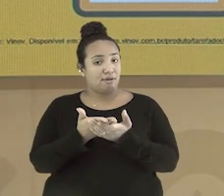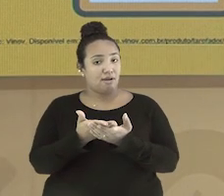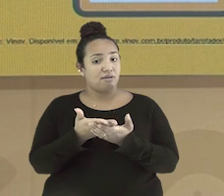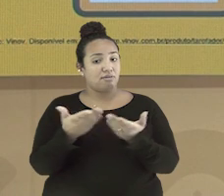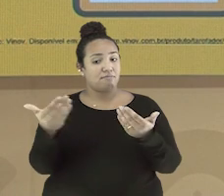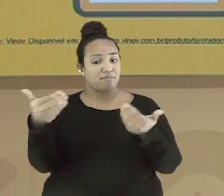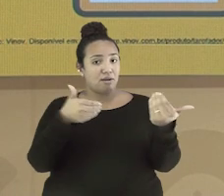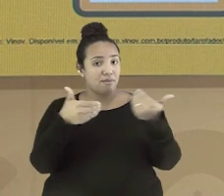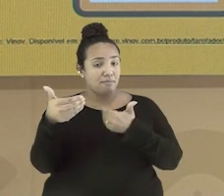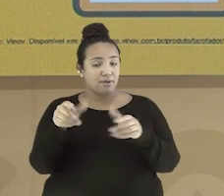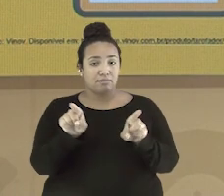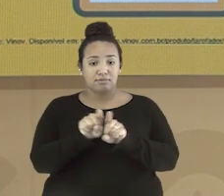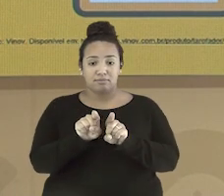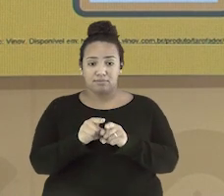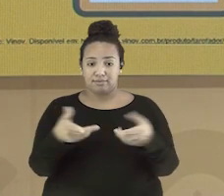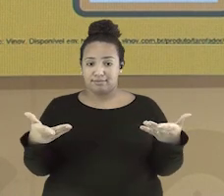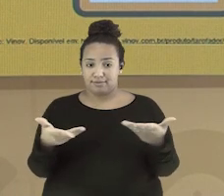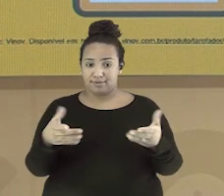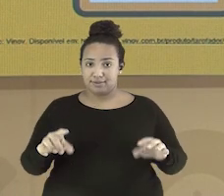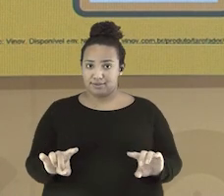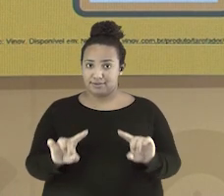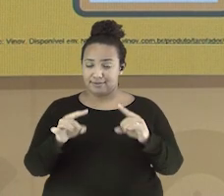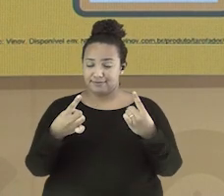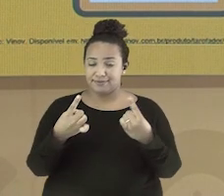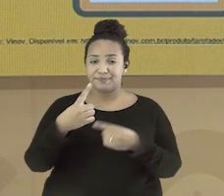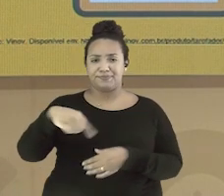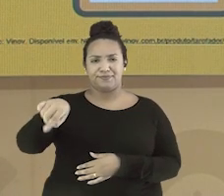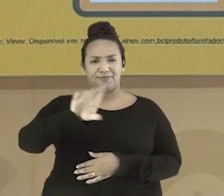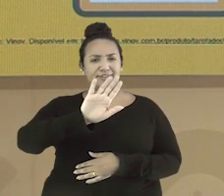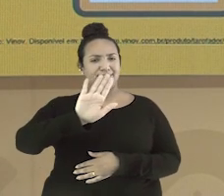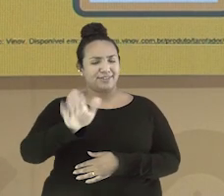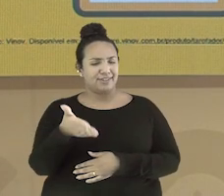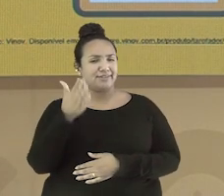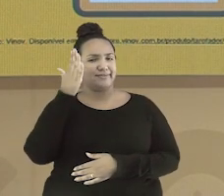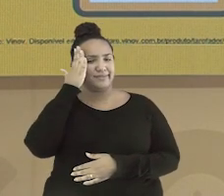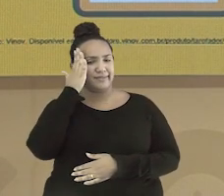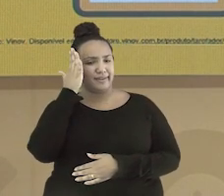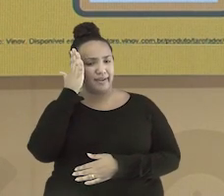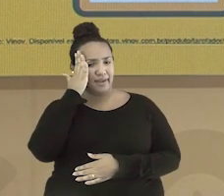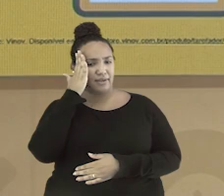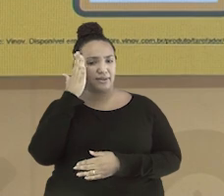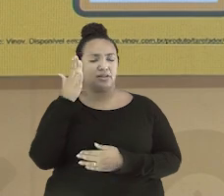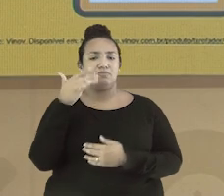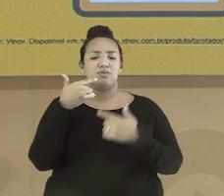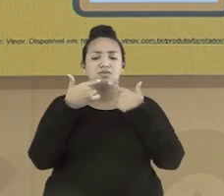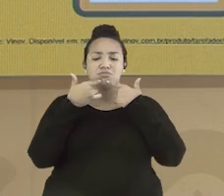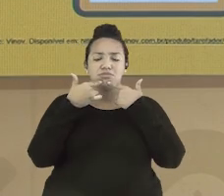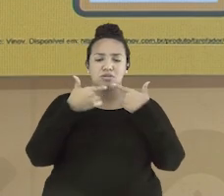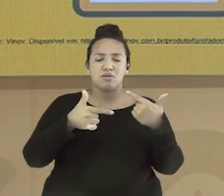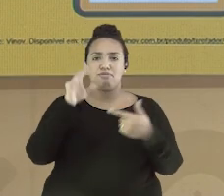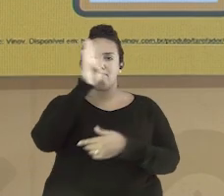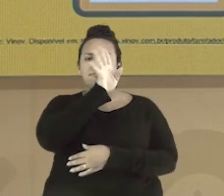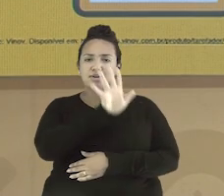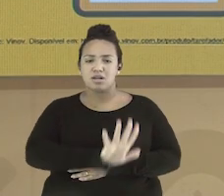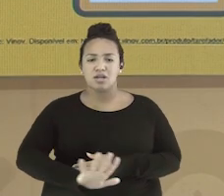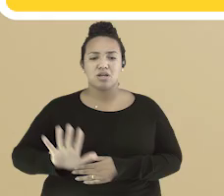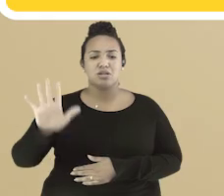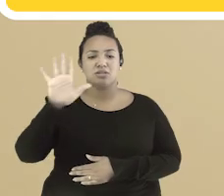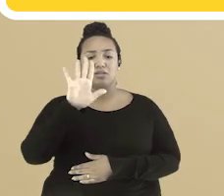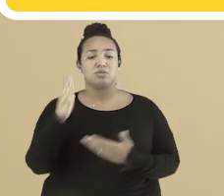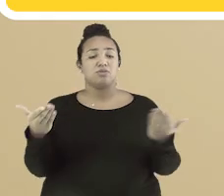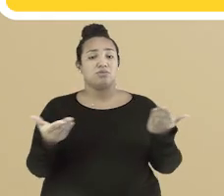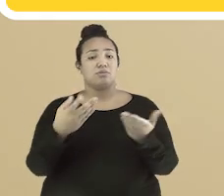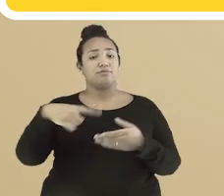aulas? Vou deixar um desafio. Agora que você já sabe o que significa os salários do Brasil,